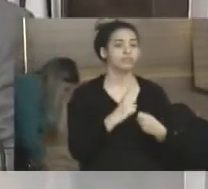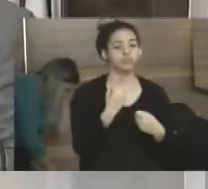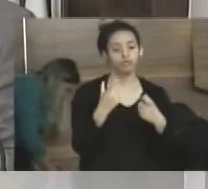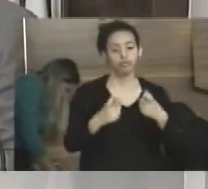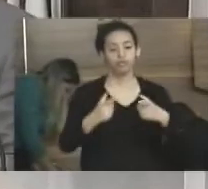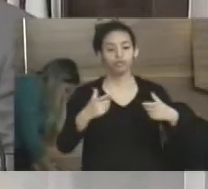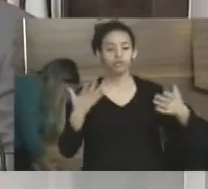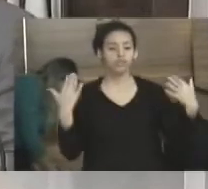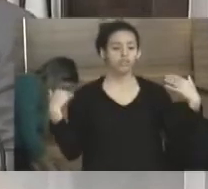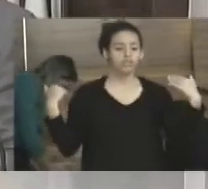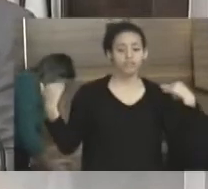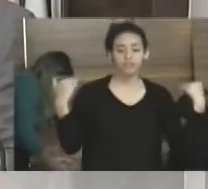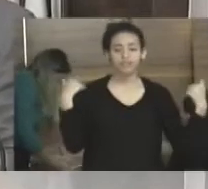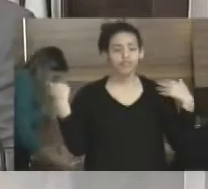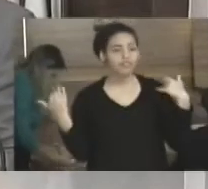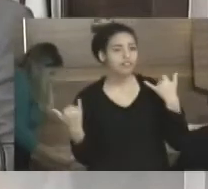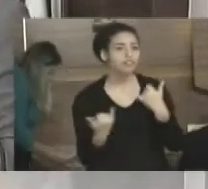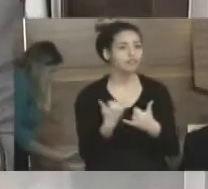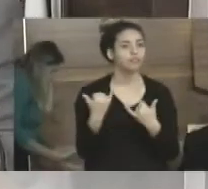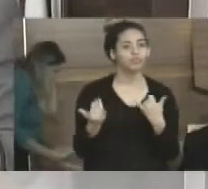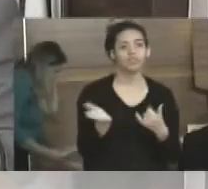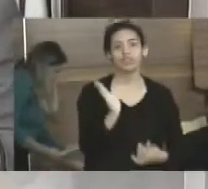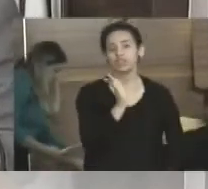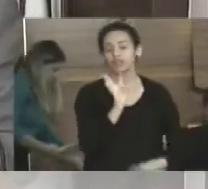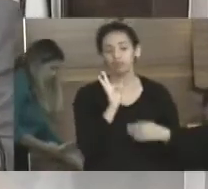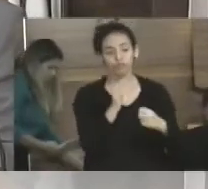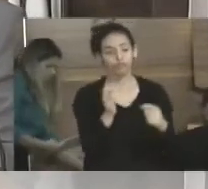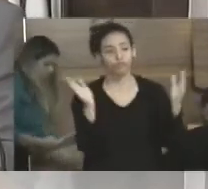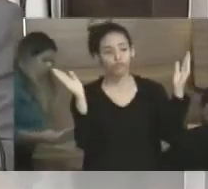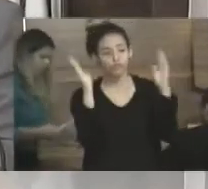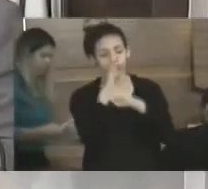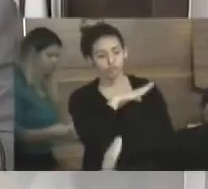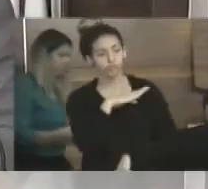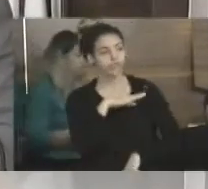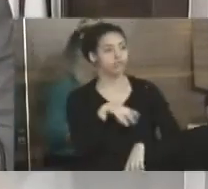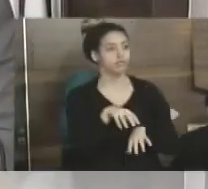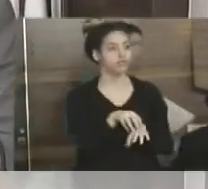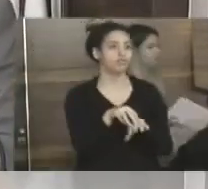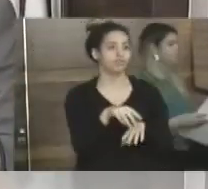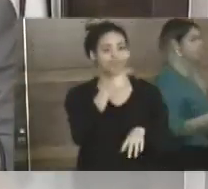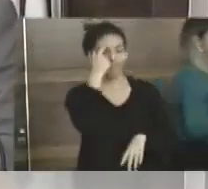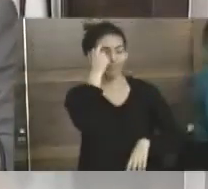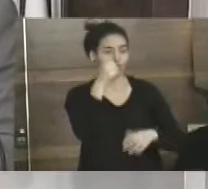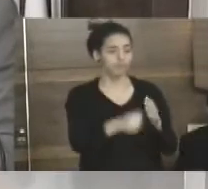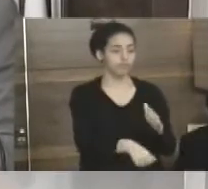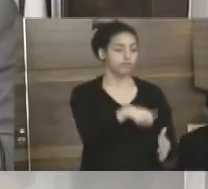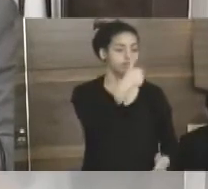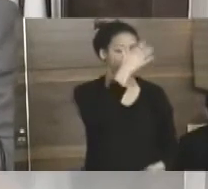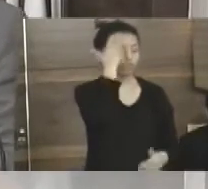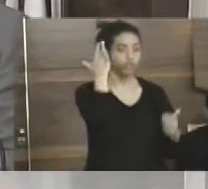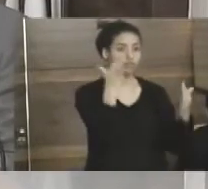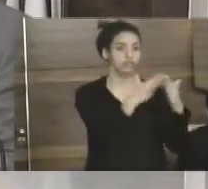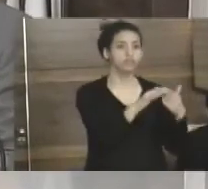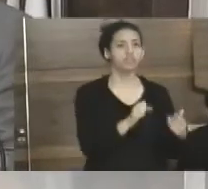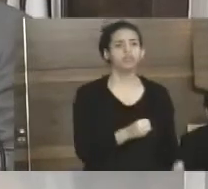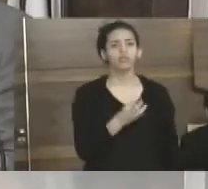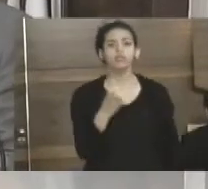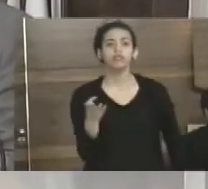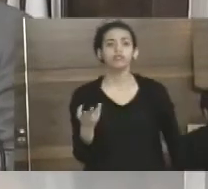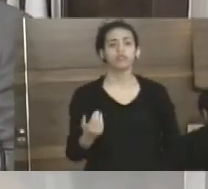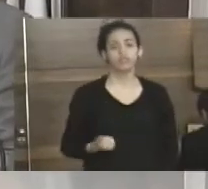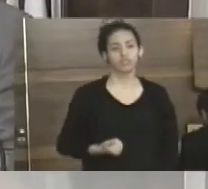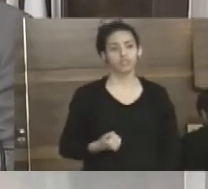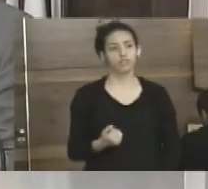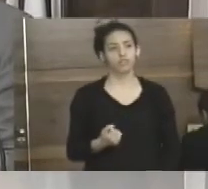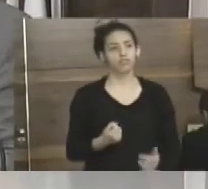de semana na nossa cidade. Já está tão ruim para turista, vamos pensar primeiro no morador. Quanto custa fazer uma pista